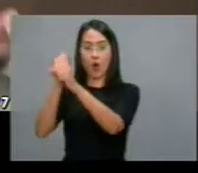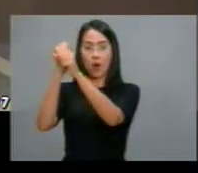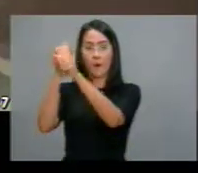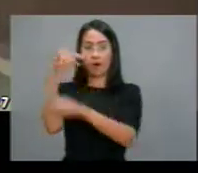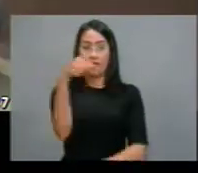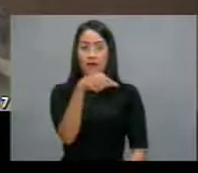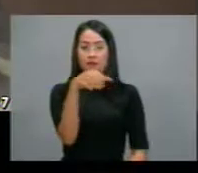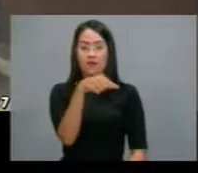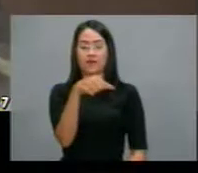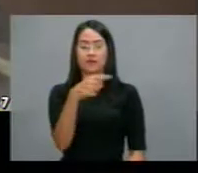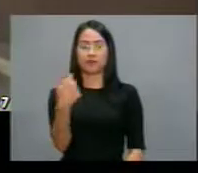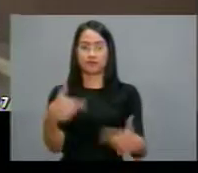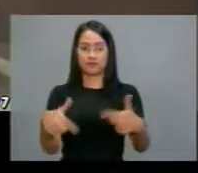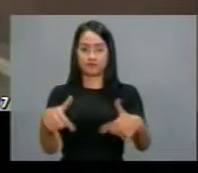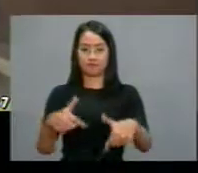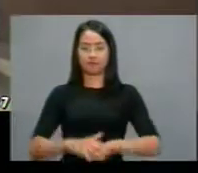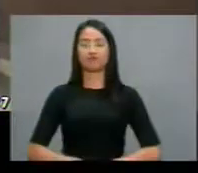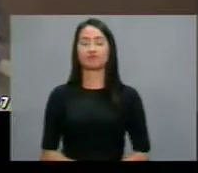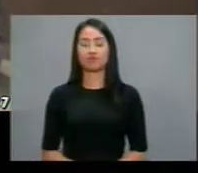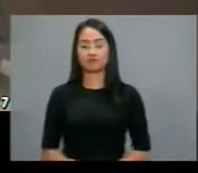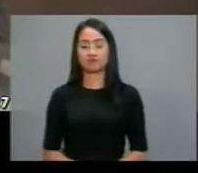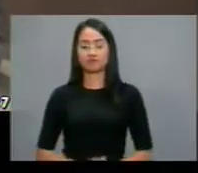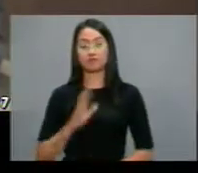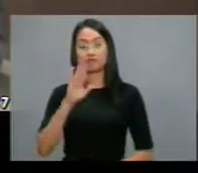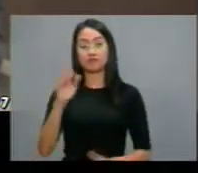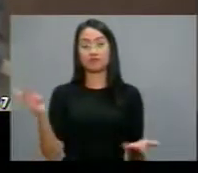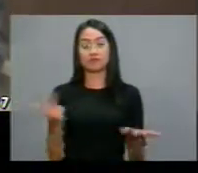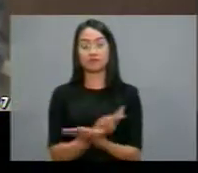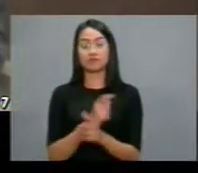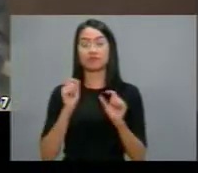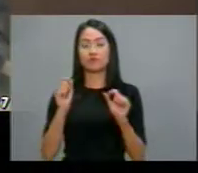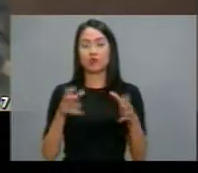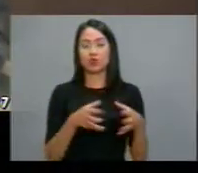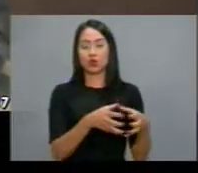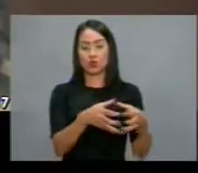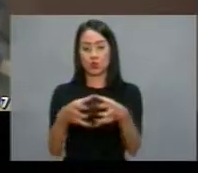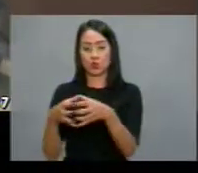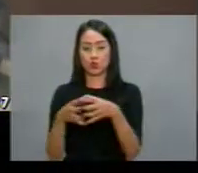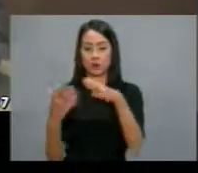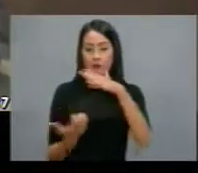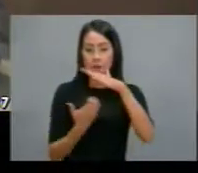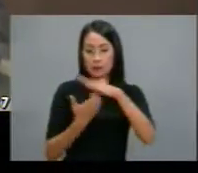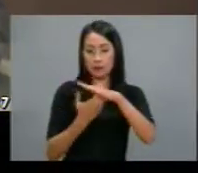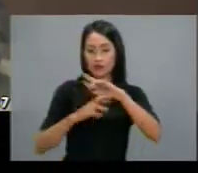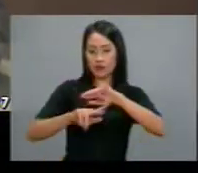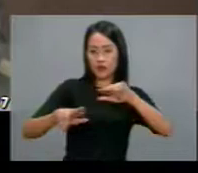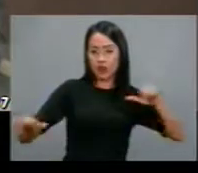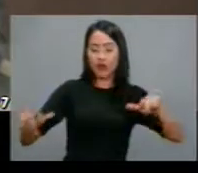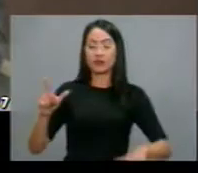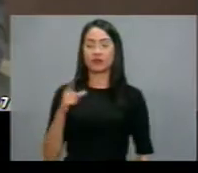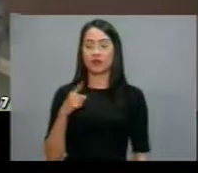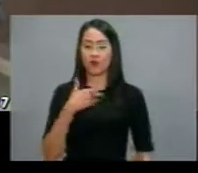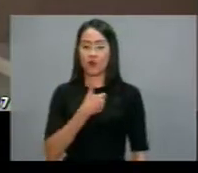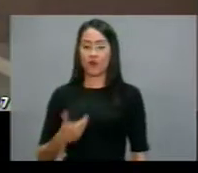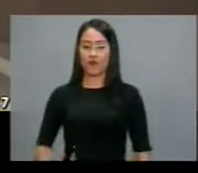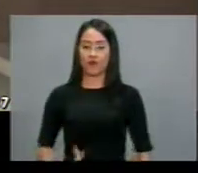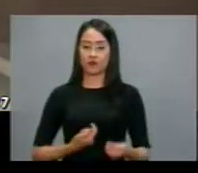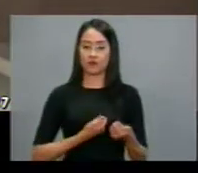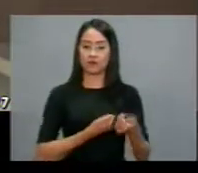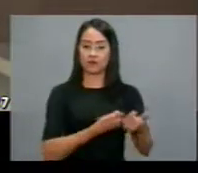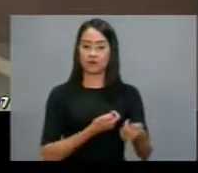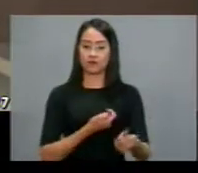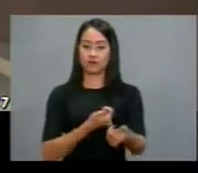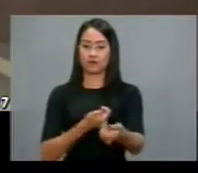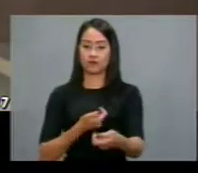Mais recentemente, um conjunto de empresas foram beneficiadas com